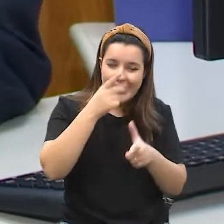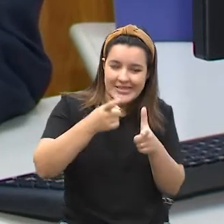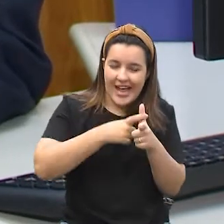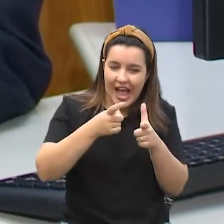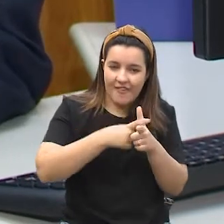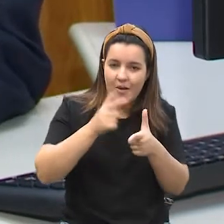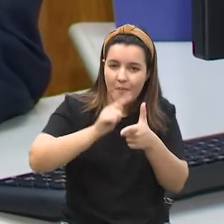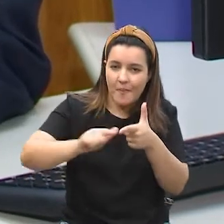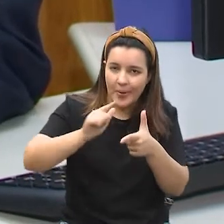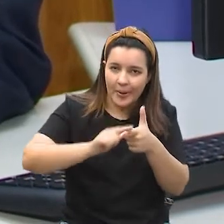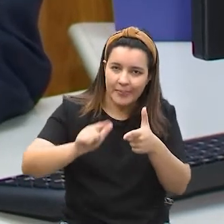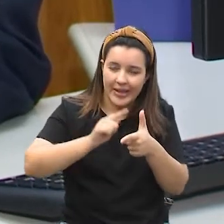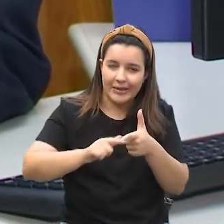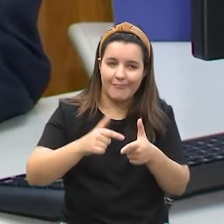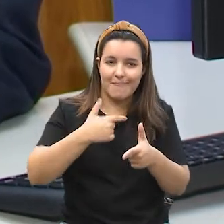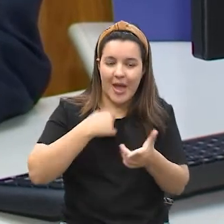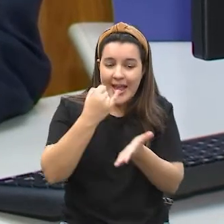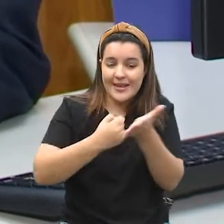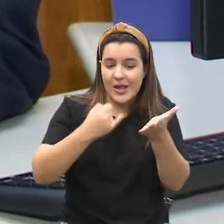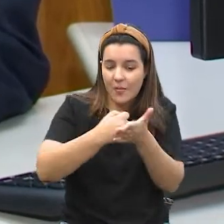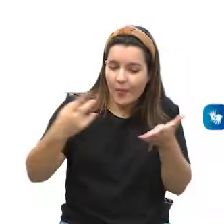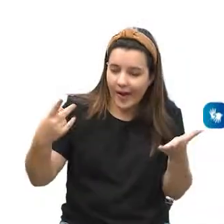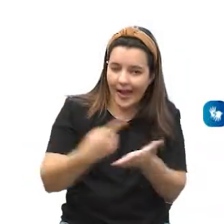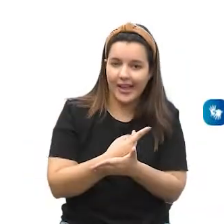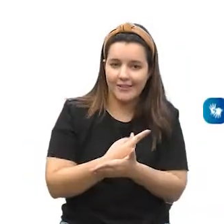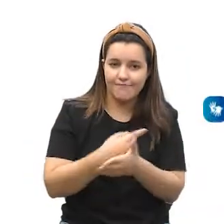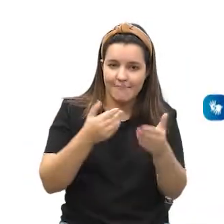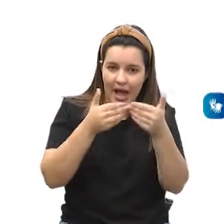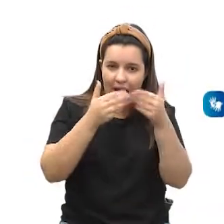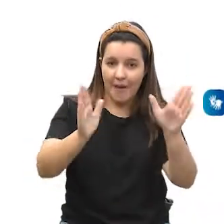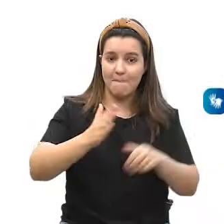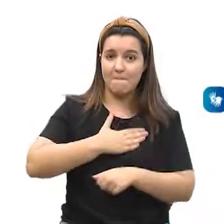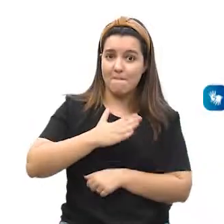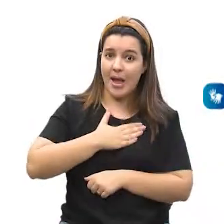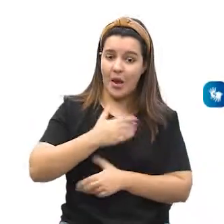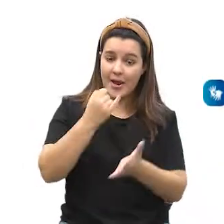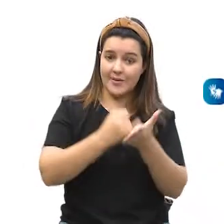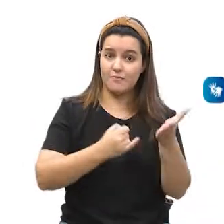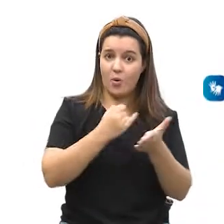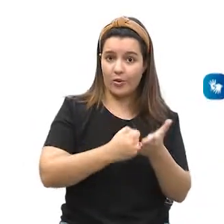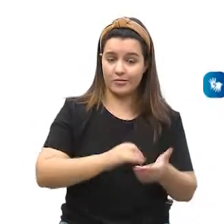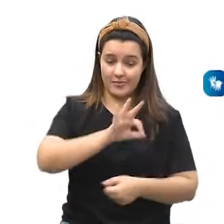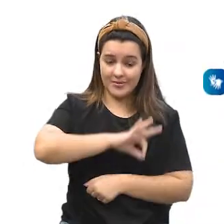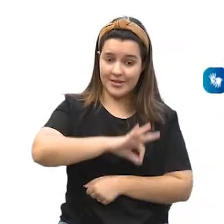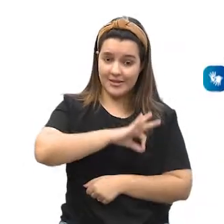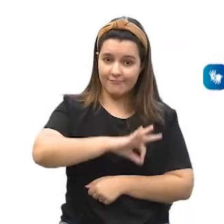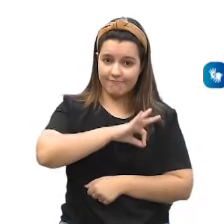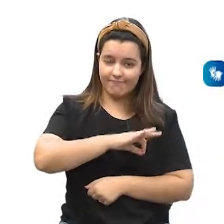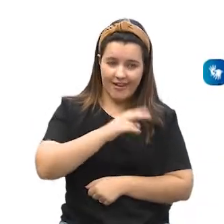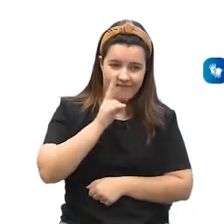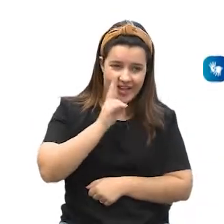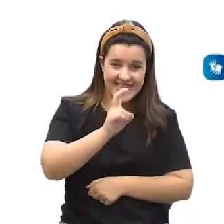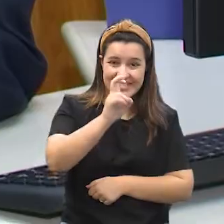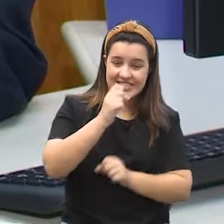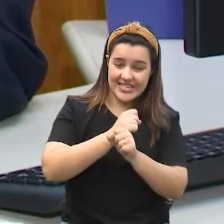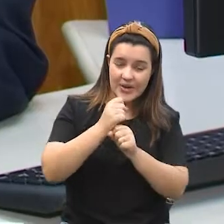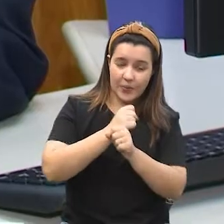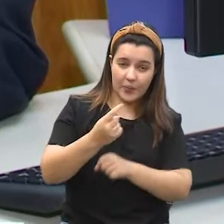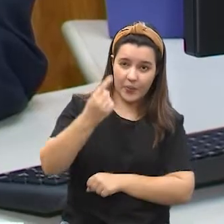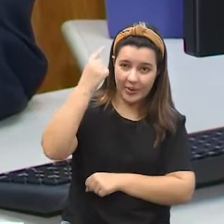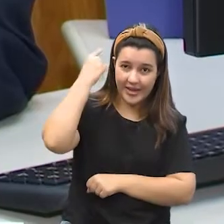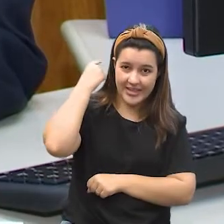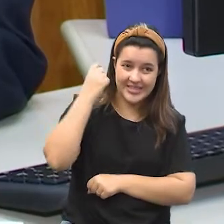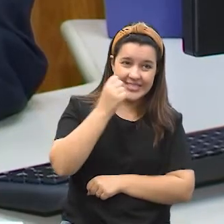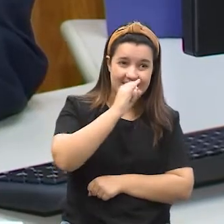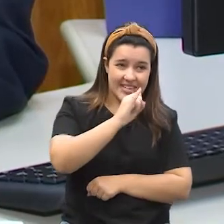você está em malha, é consultar o Meu Imposto de Renda, acessar o Meu Imposto de Renda. Lá você vai enxergar os últimos cinco anos e se ele está